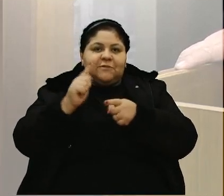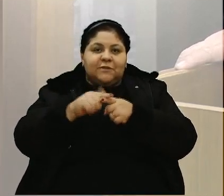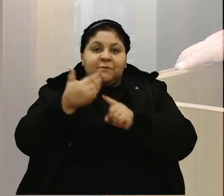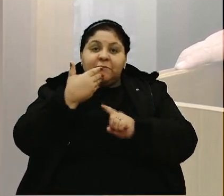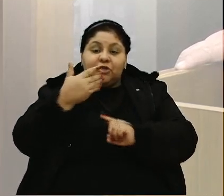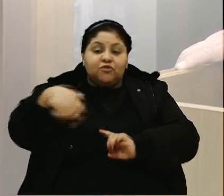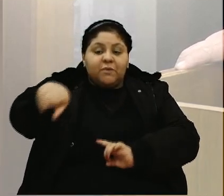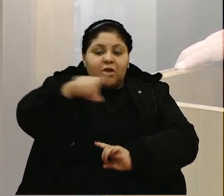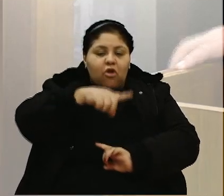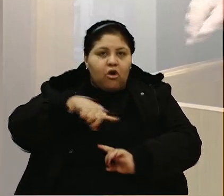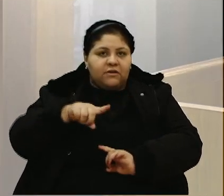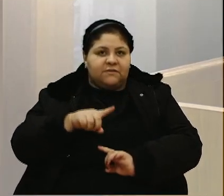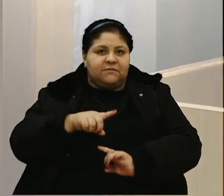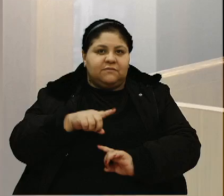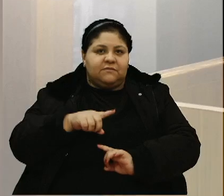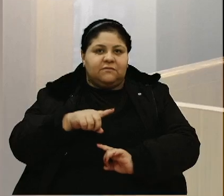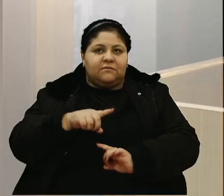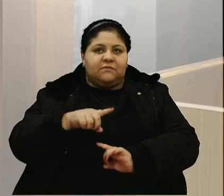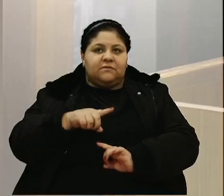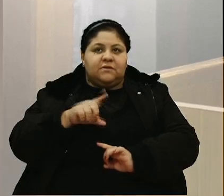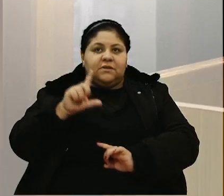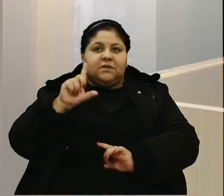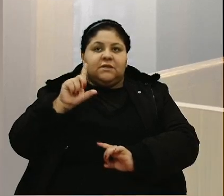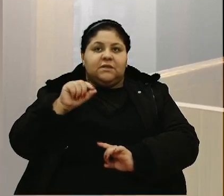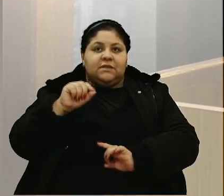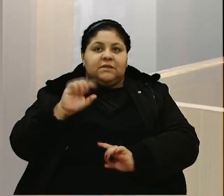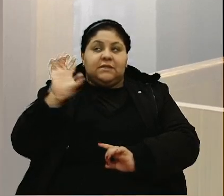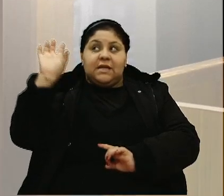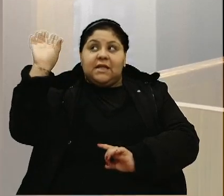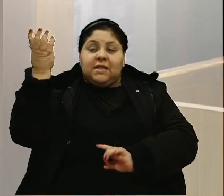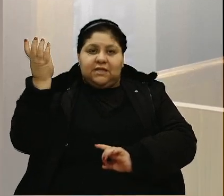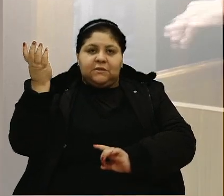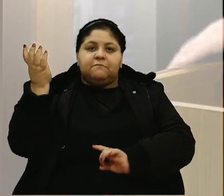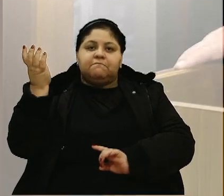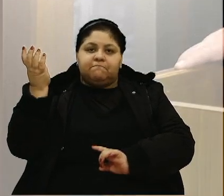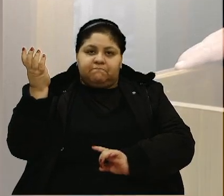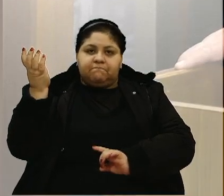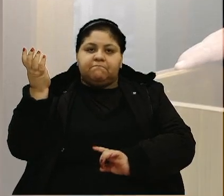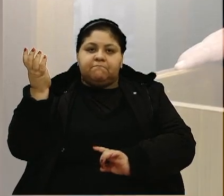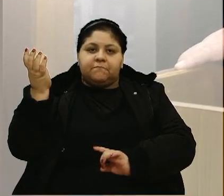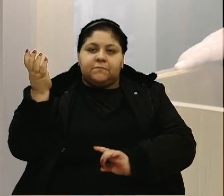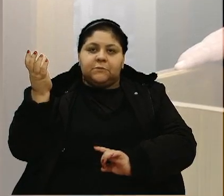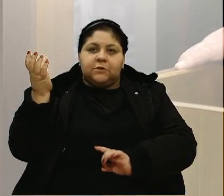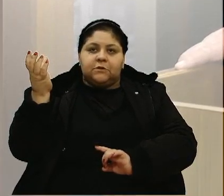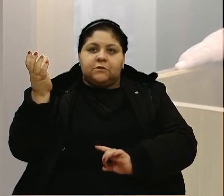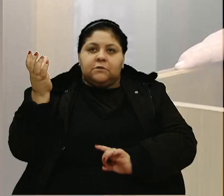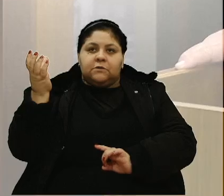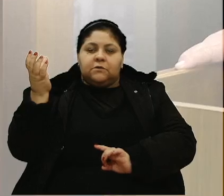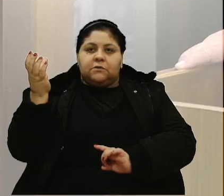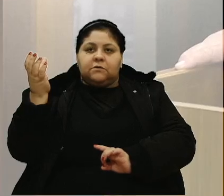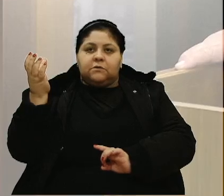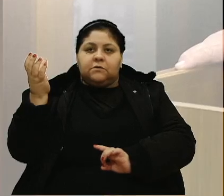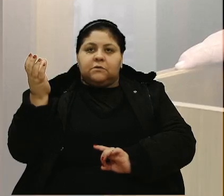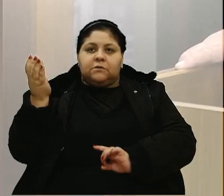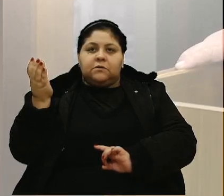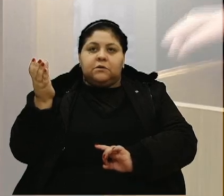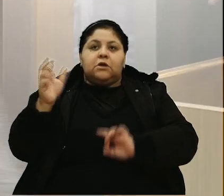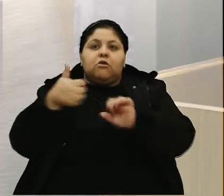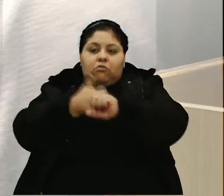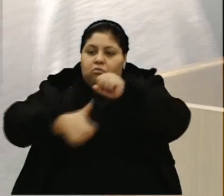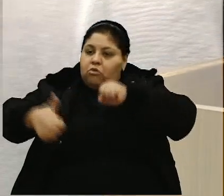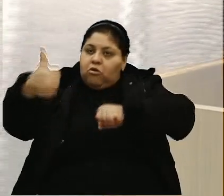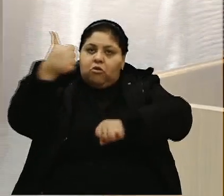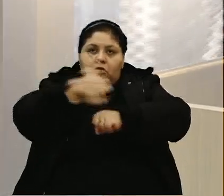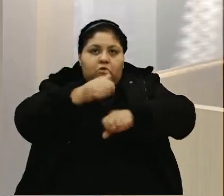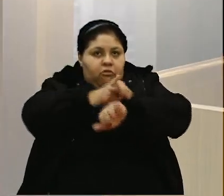nós, aquele dia, 10 lâmpadas. Pra grande parte, pra mim, 10 lâmpadas. Passei as 10 lâmpadas pra trocar. Não